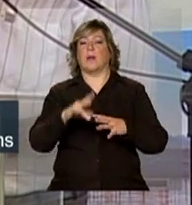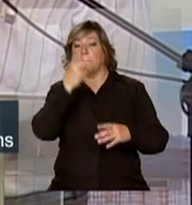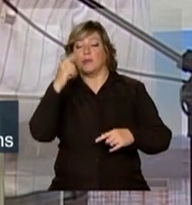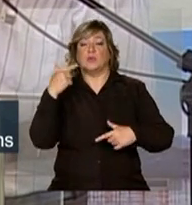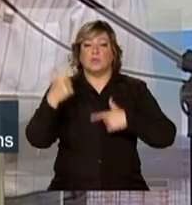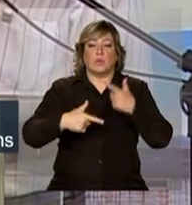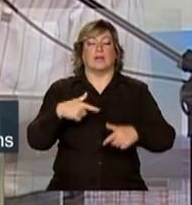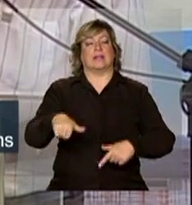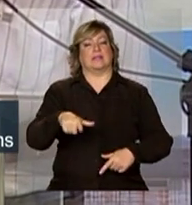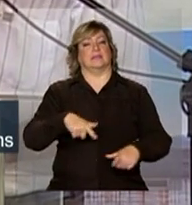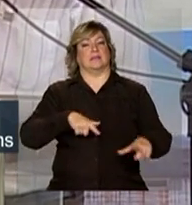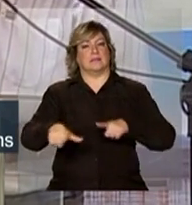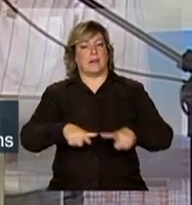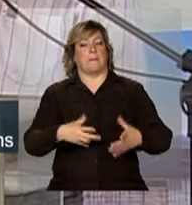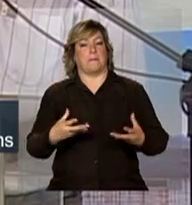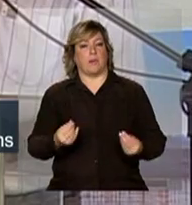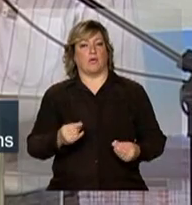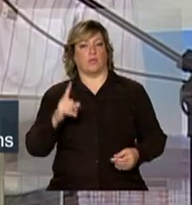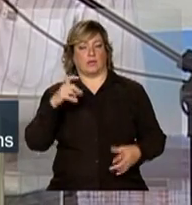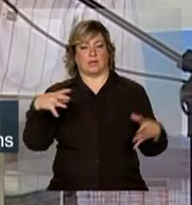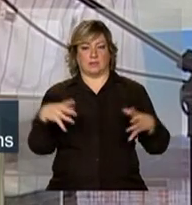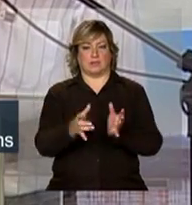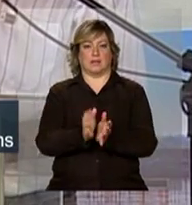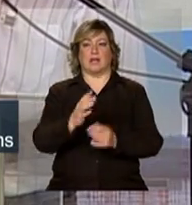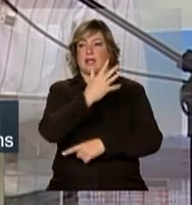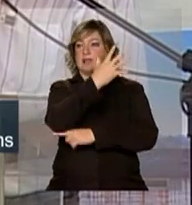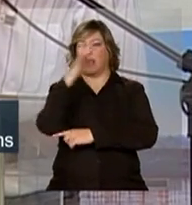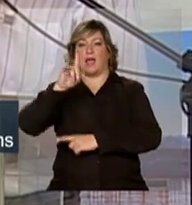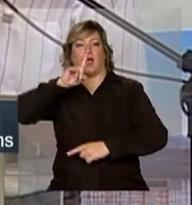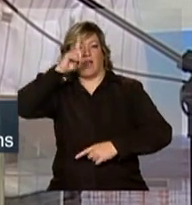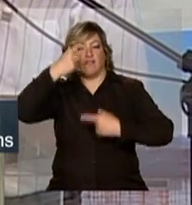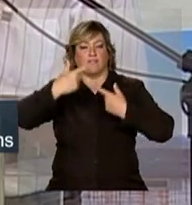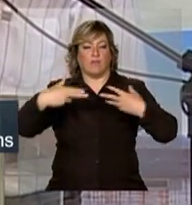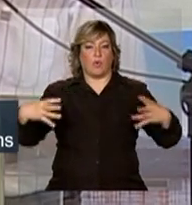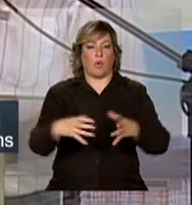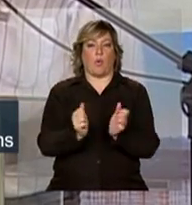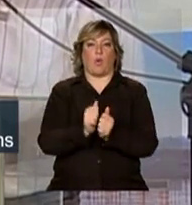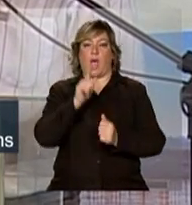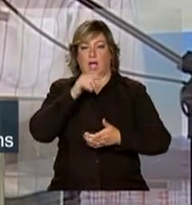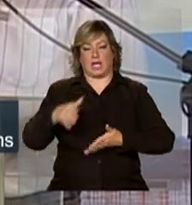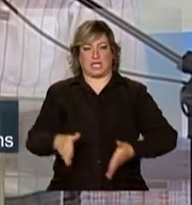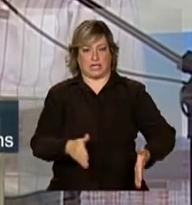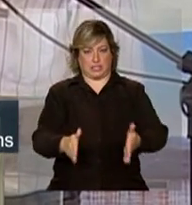dessa relação com o espaço, dessa relação com a natureza, dessa relação com o rio.